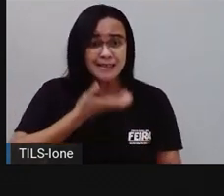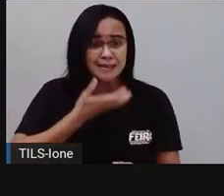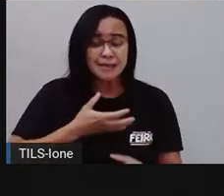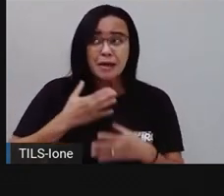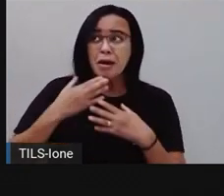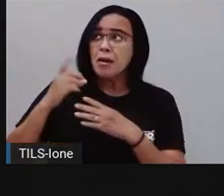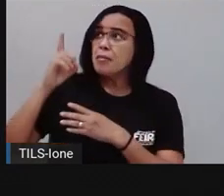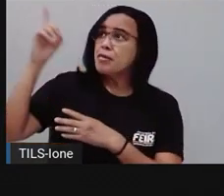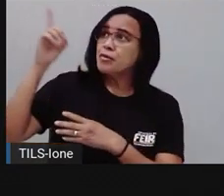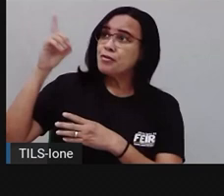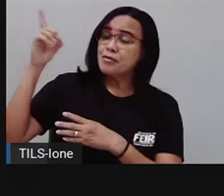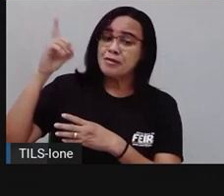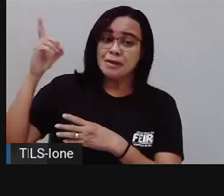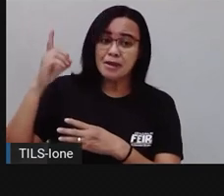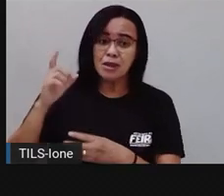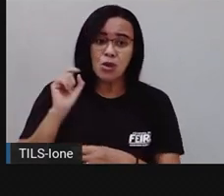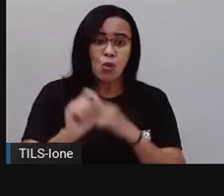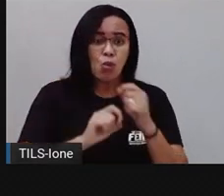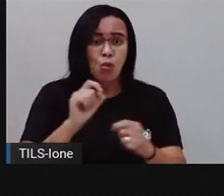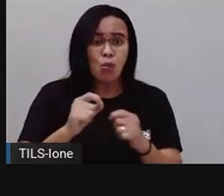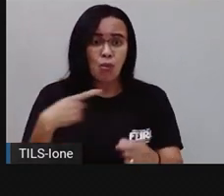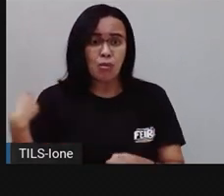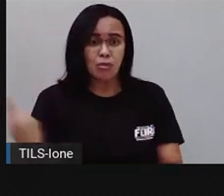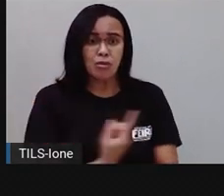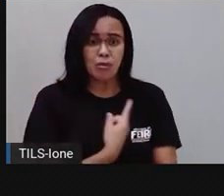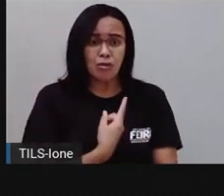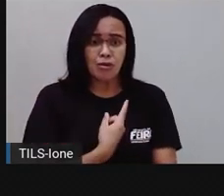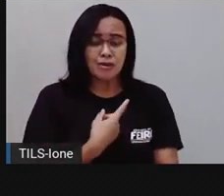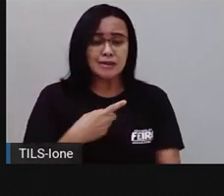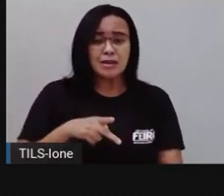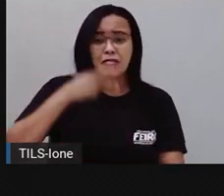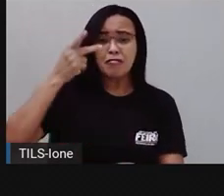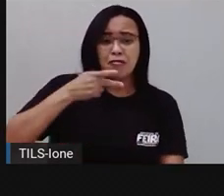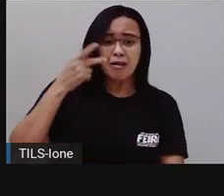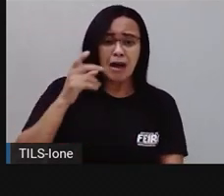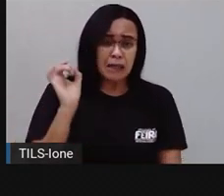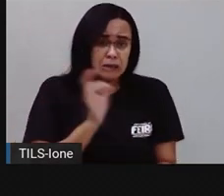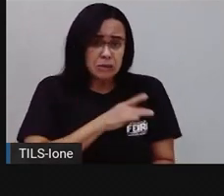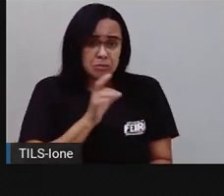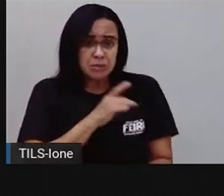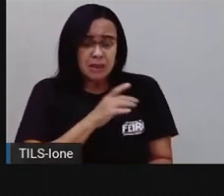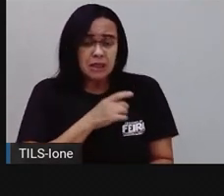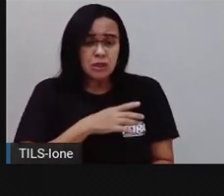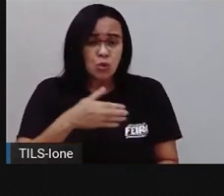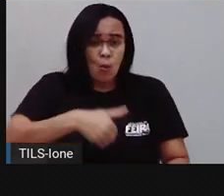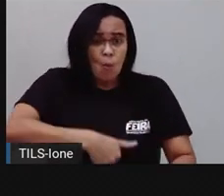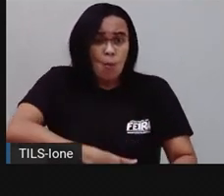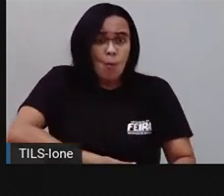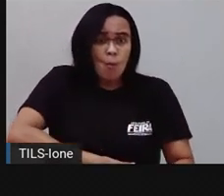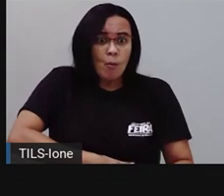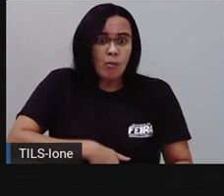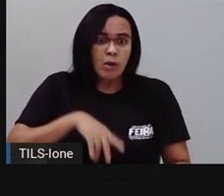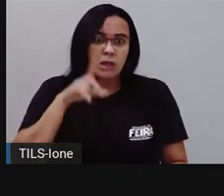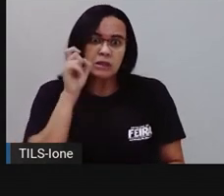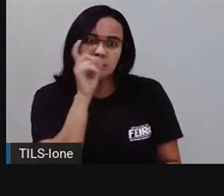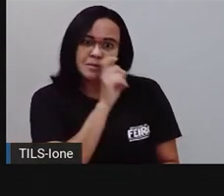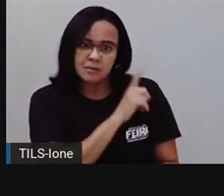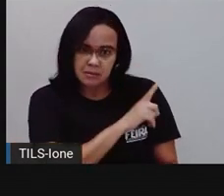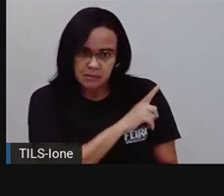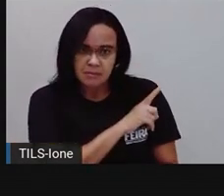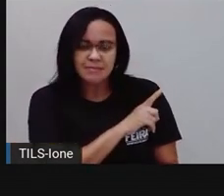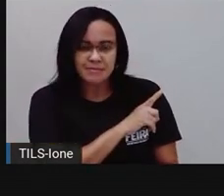Assim fala o pobre do seco Nordeste, com medo da peste, da fome feroz. Olha, vocês perceberam?